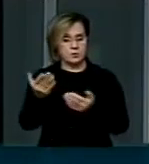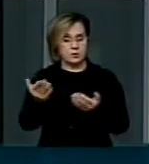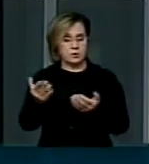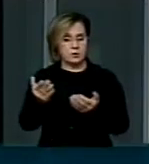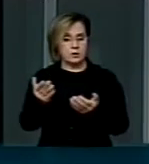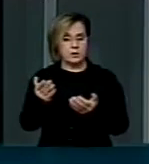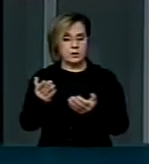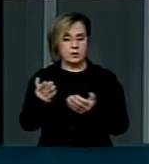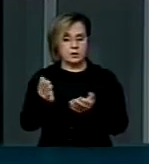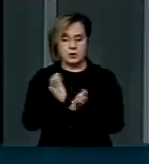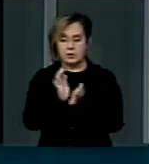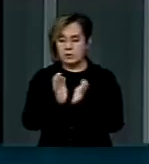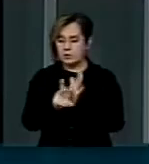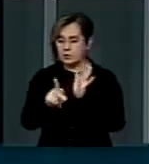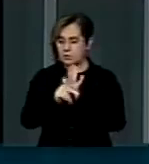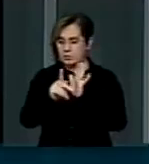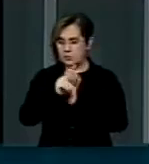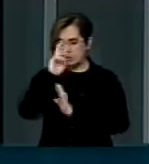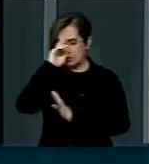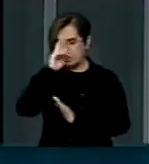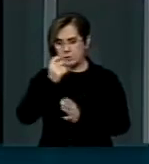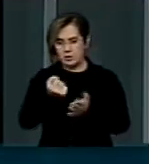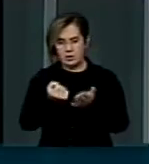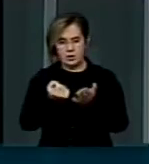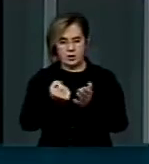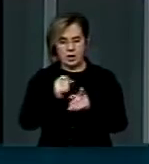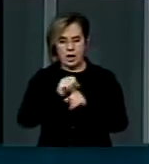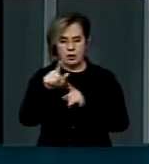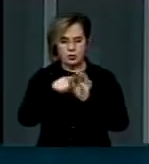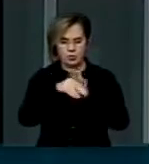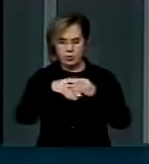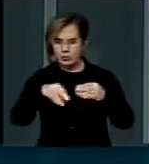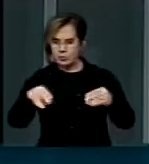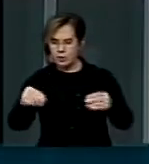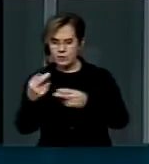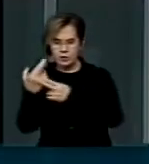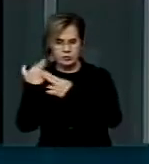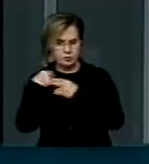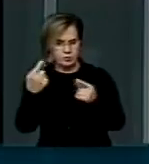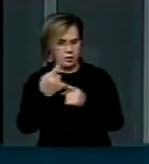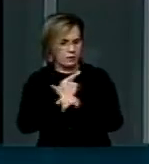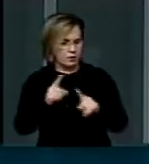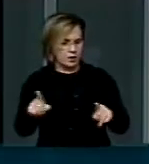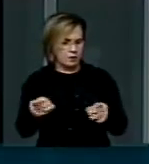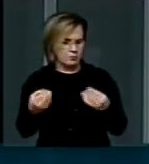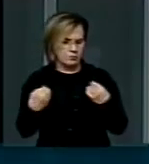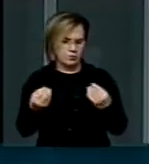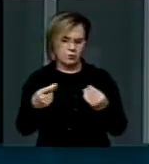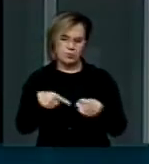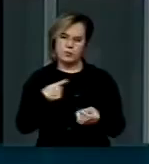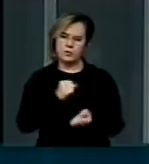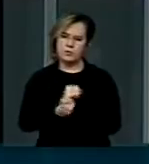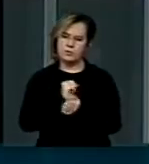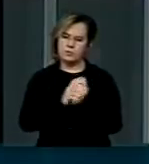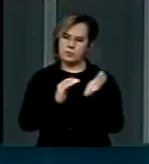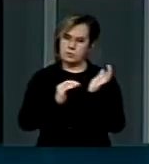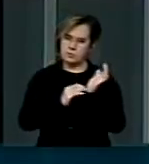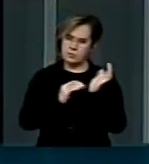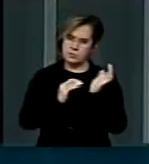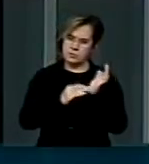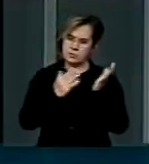que, por acaso, tenham arrendado o imóvel. Portanto, nós esperamos que o Senado da República